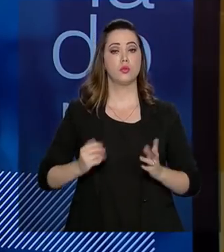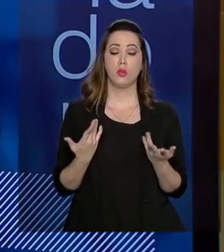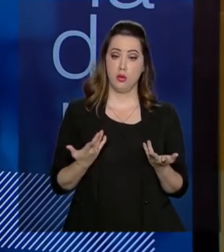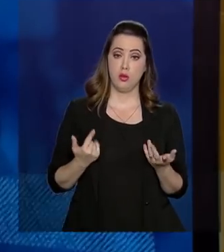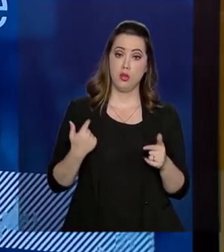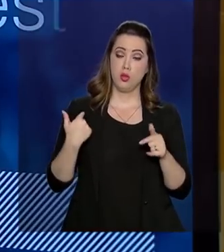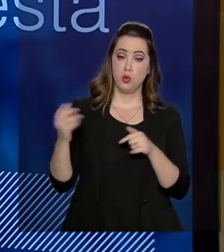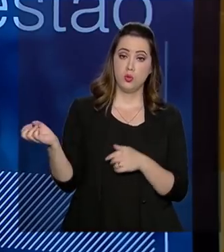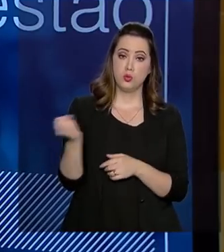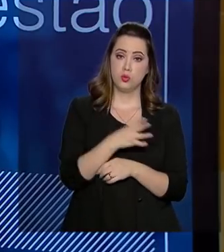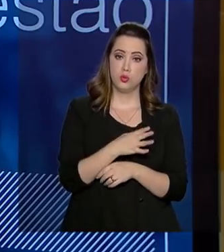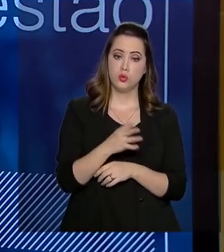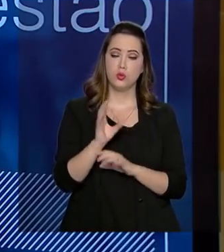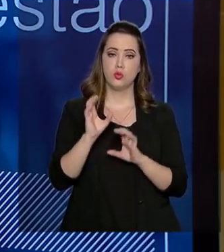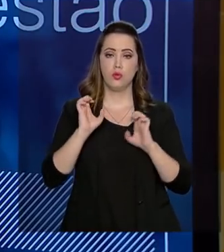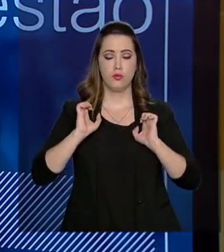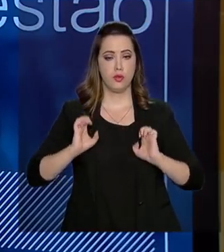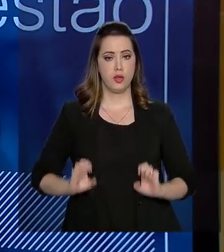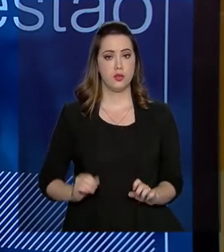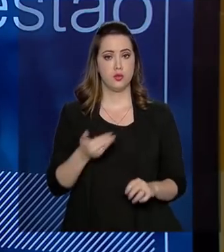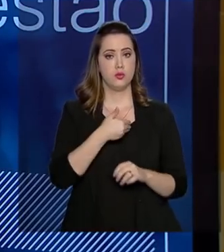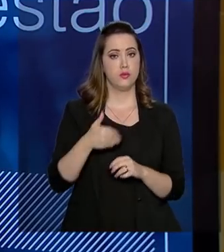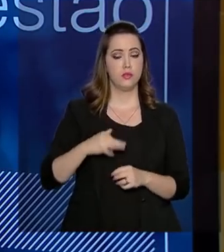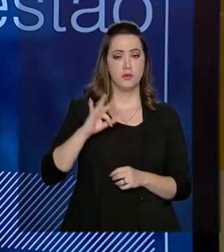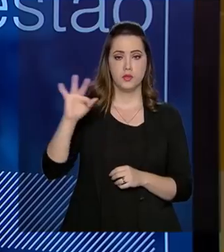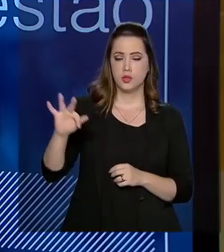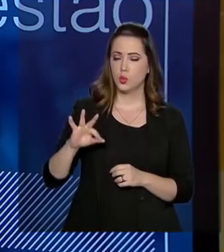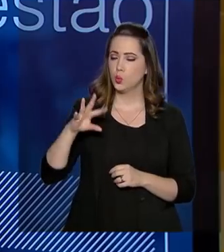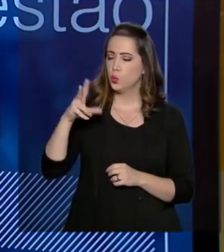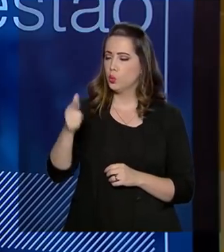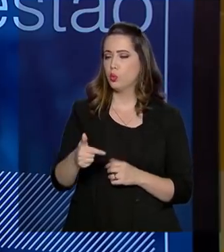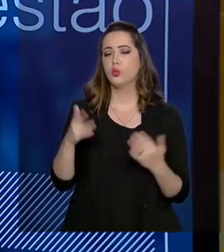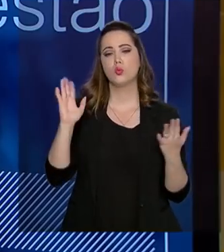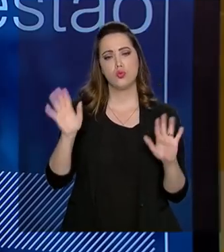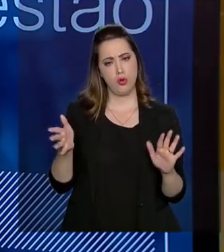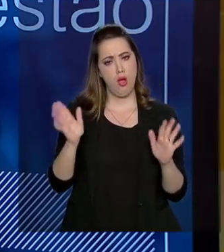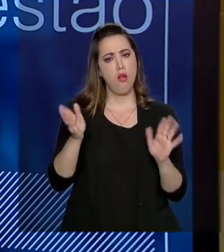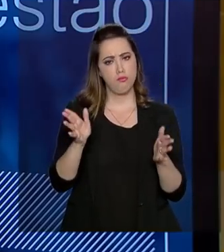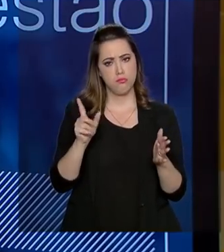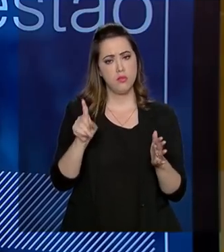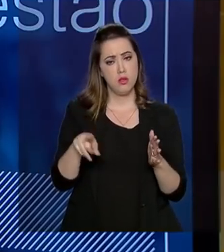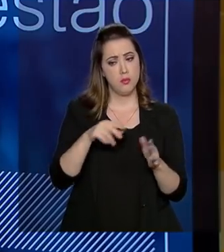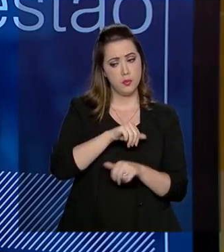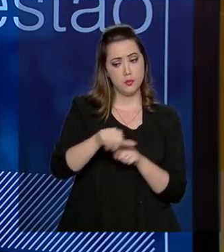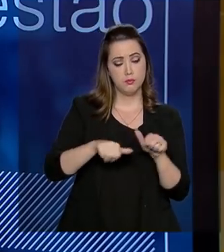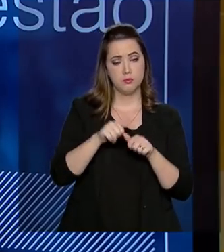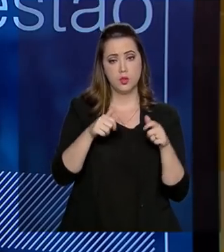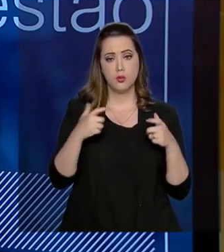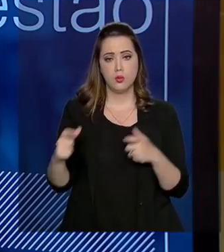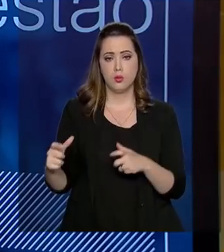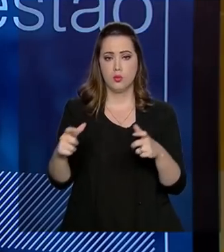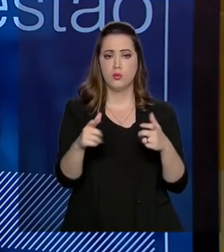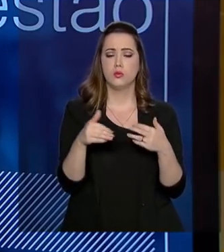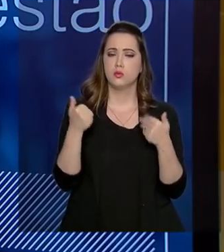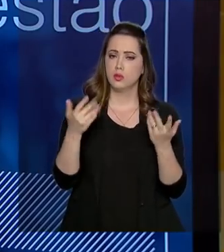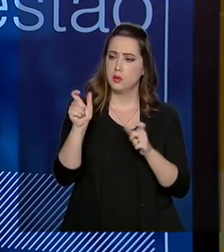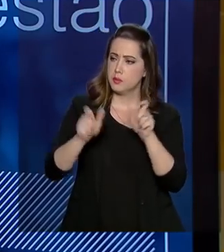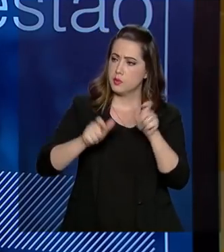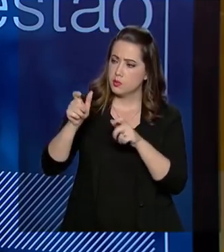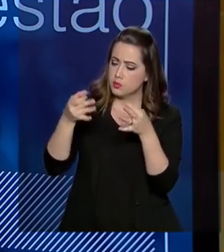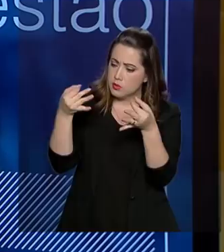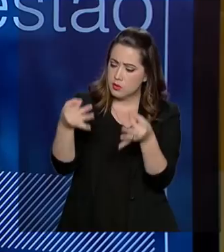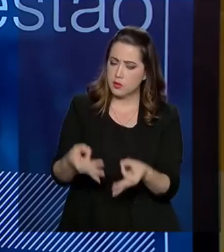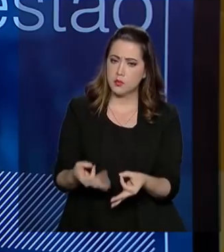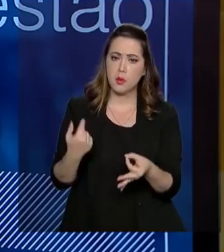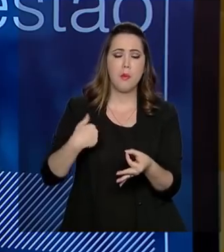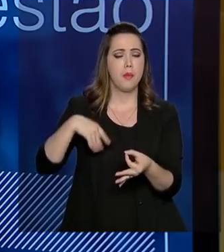atualização do código de ética do governo federal. Então, assim, tudo isso está sendo feito para que a gente crie um outro ambiente. E, com isso, o cidadão, com certeza,